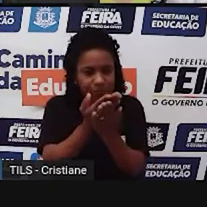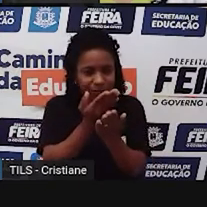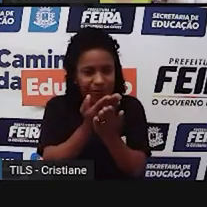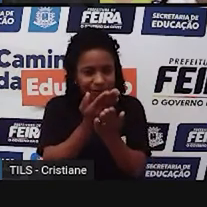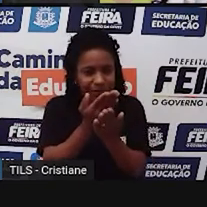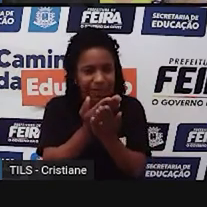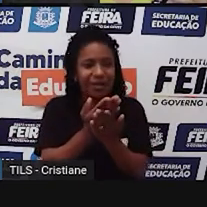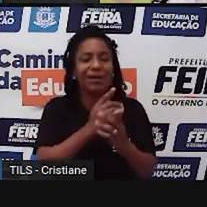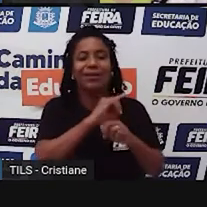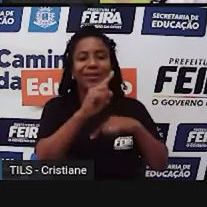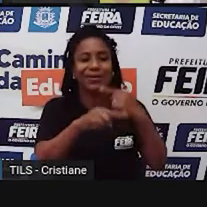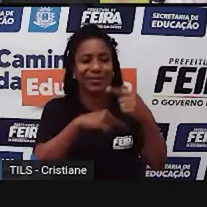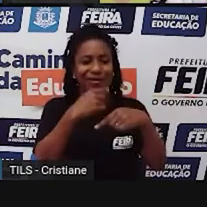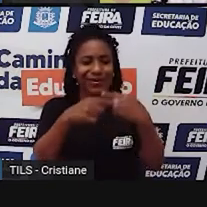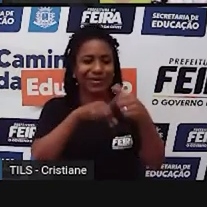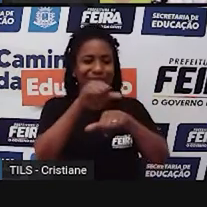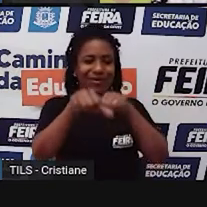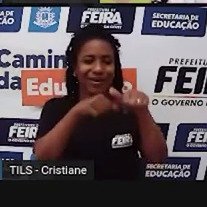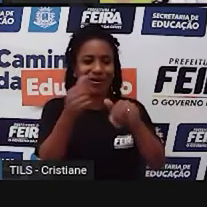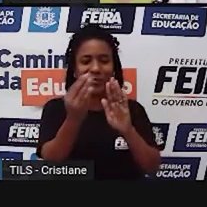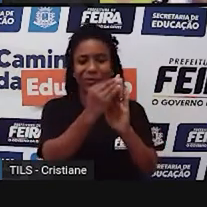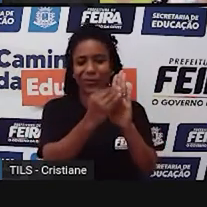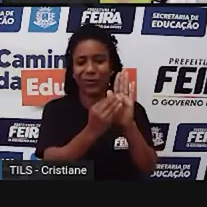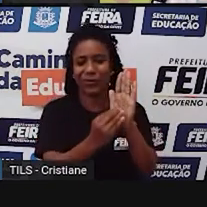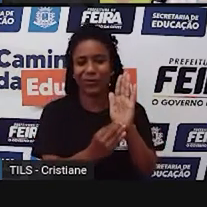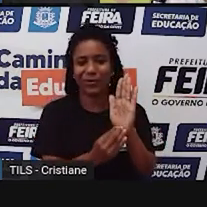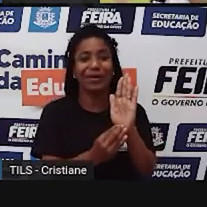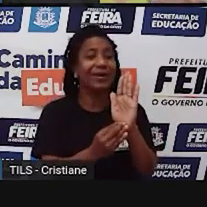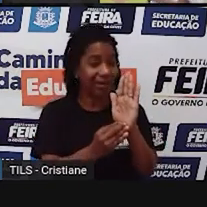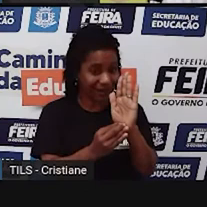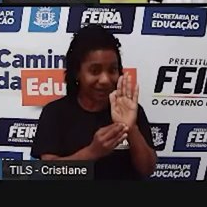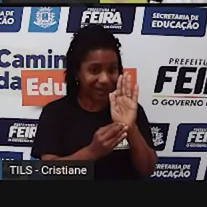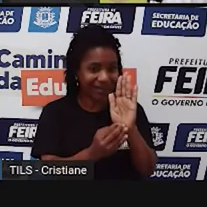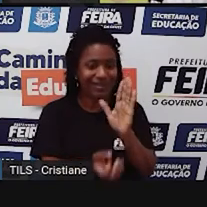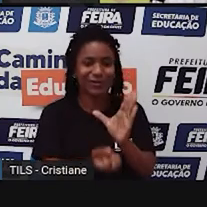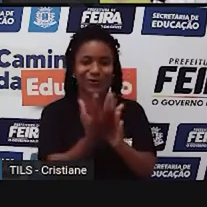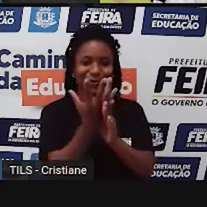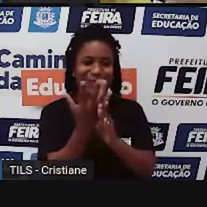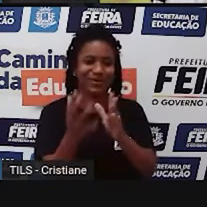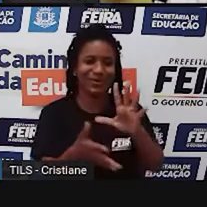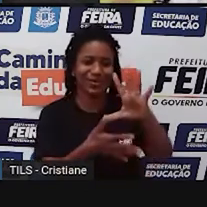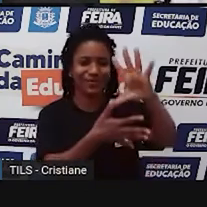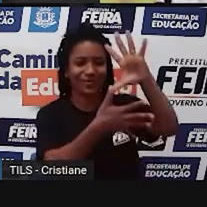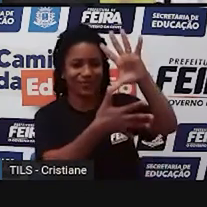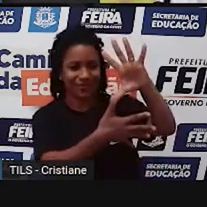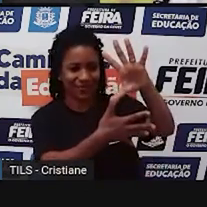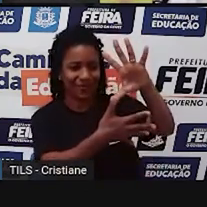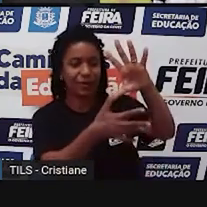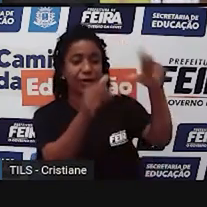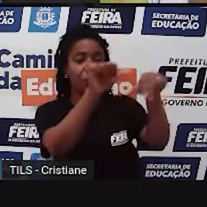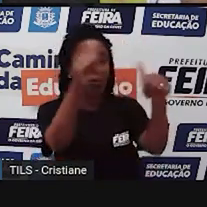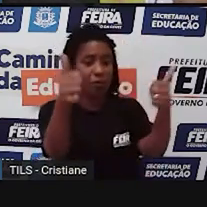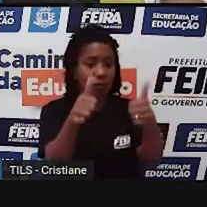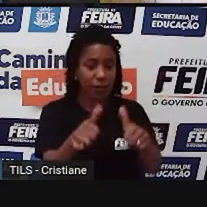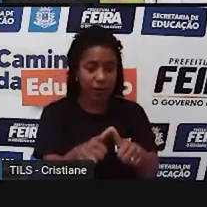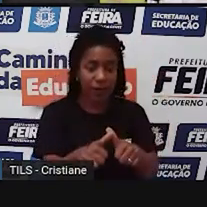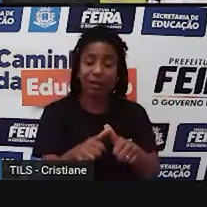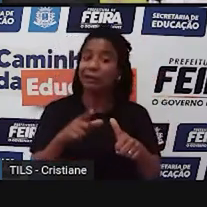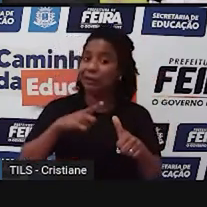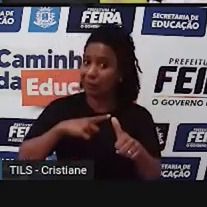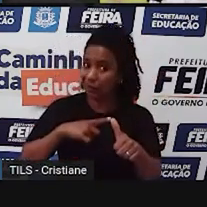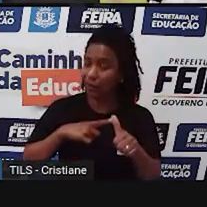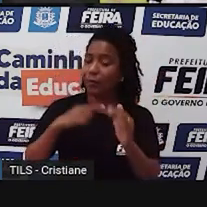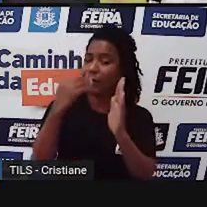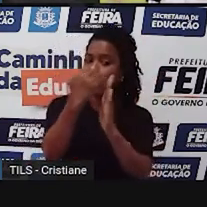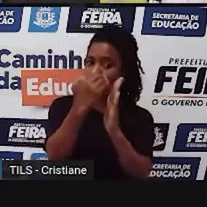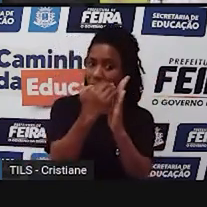depois tudo é transformado em mapa. Então, tem um trabalho em conjunto com máquinas potentes, programas,